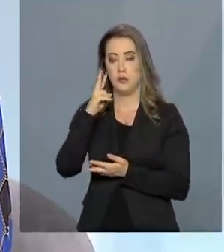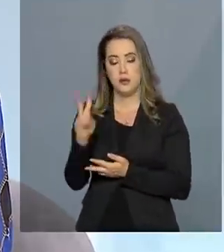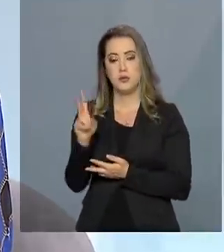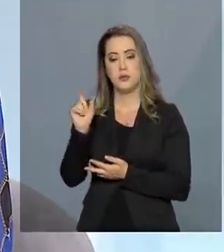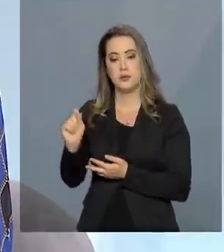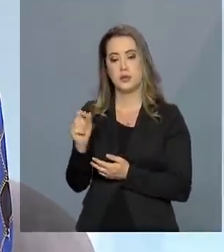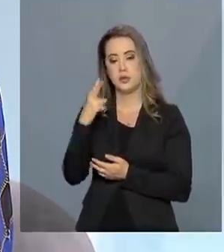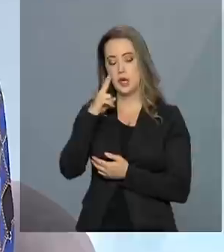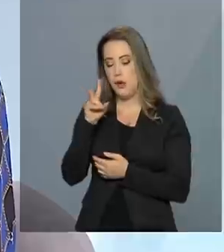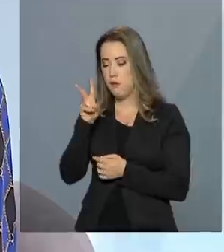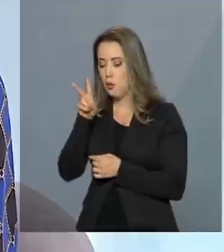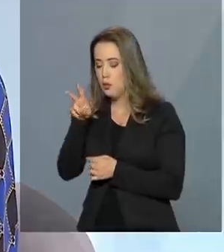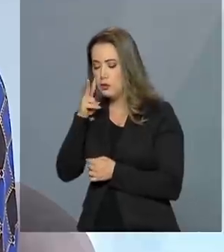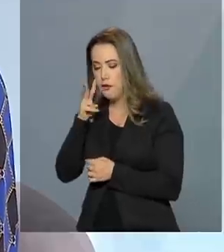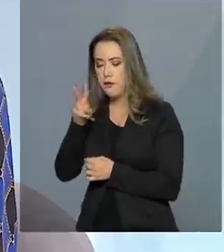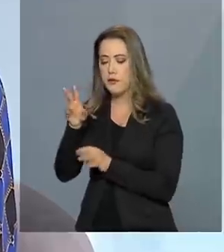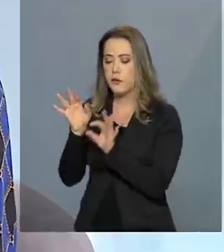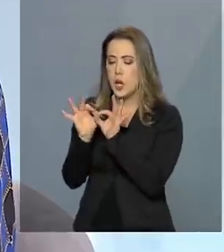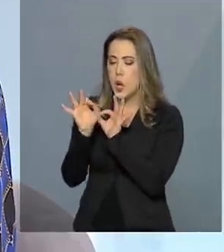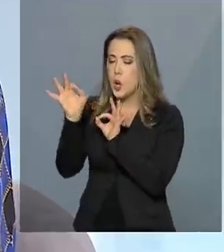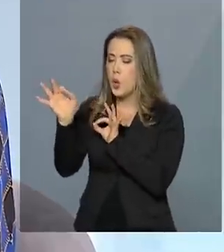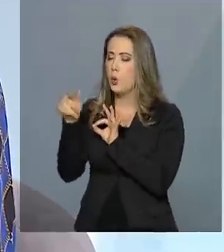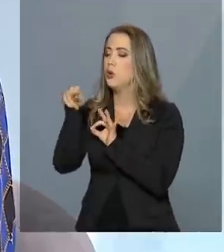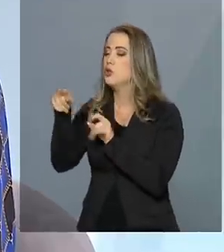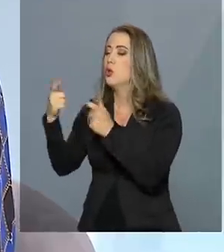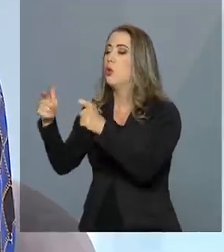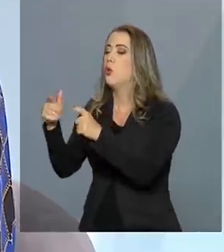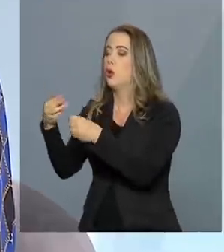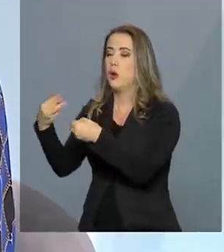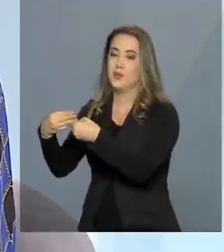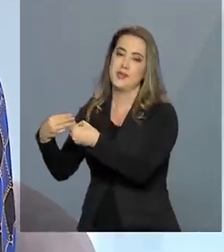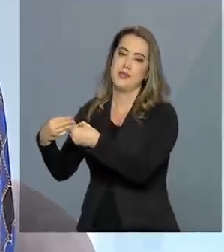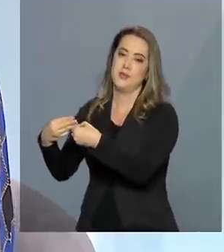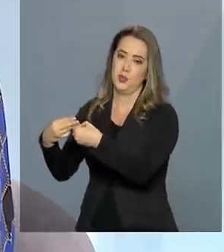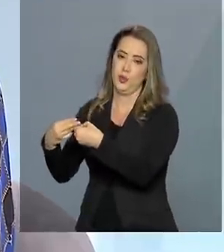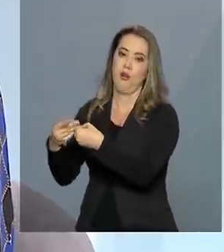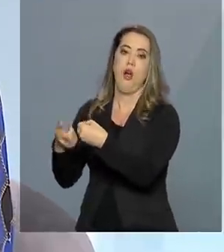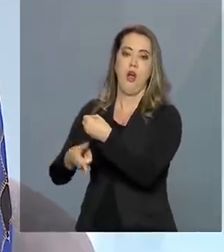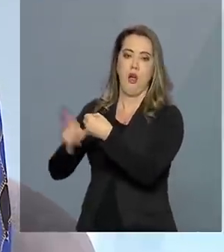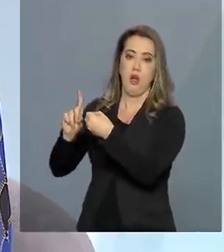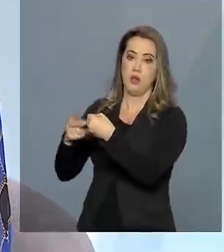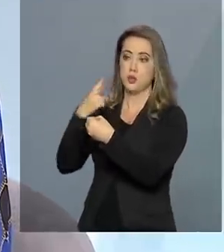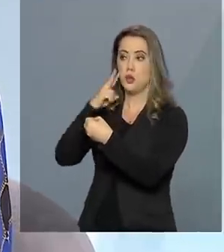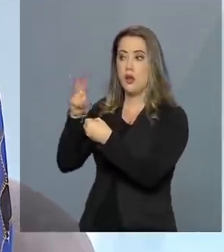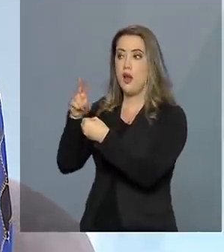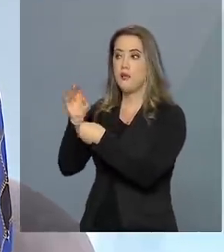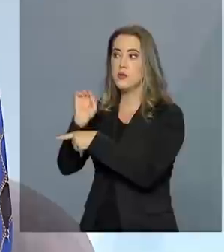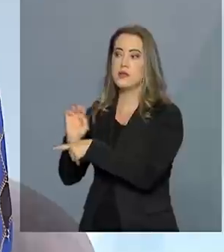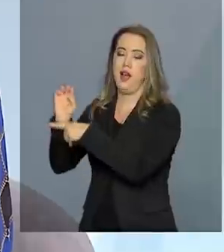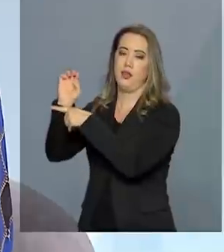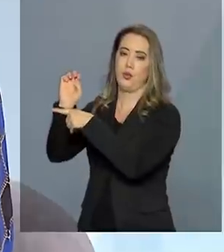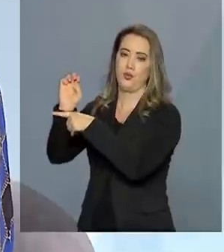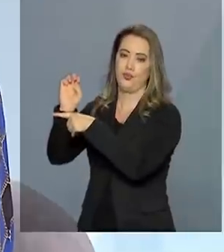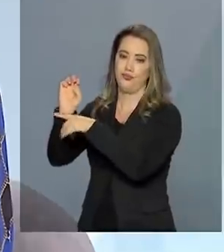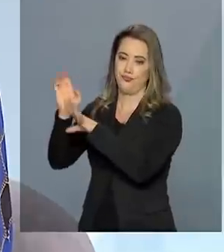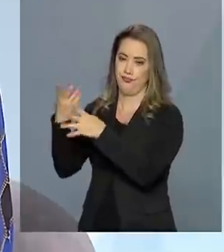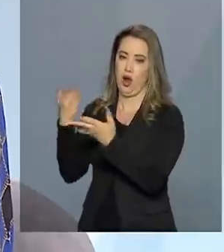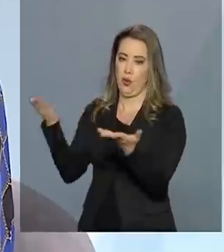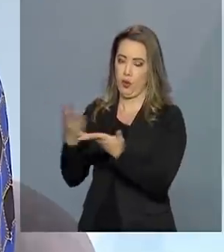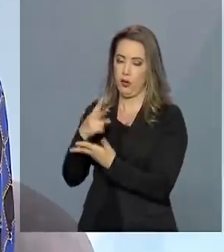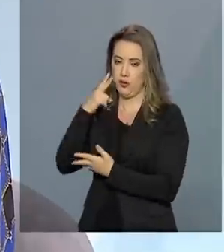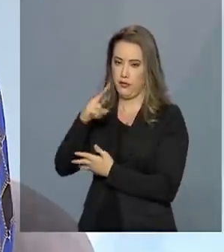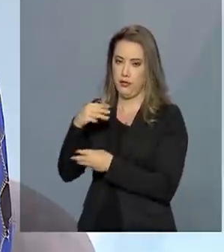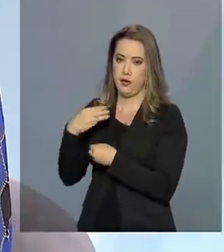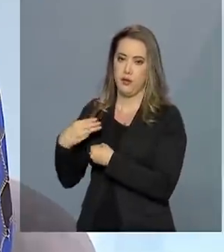ou seja, para as redes municipais que não alcançaram o valor mínimo definido nacionalmente. Então, eles já vão estar